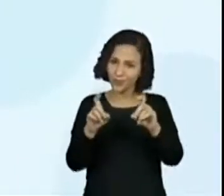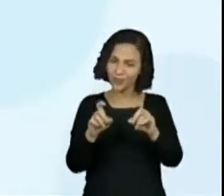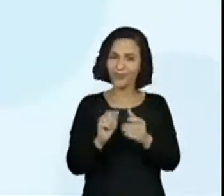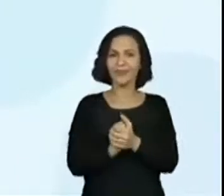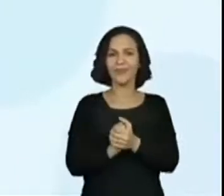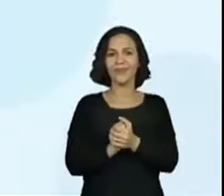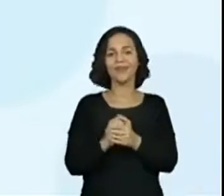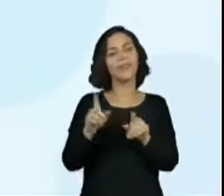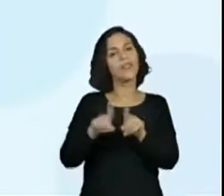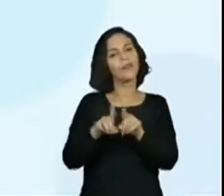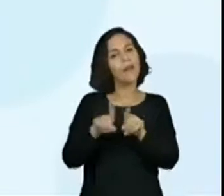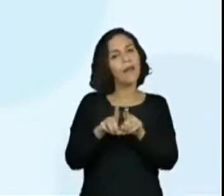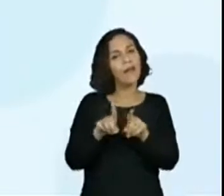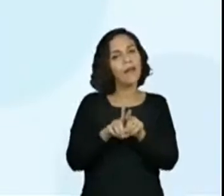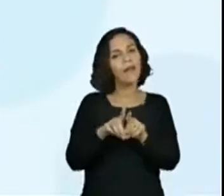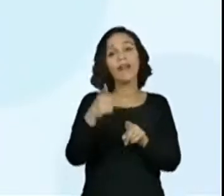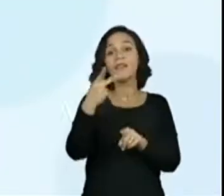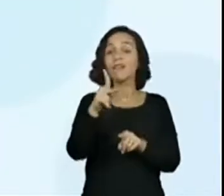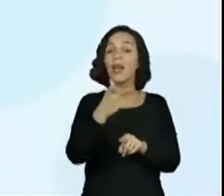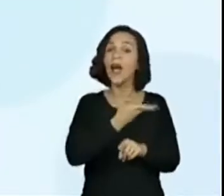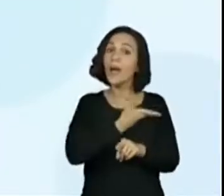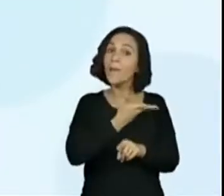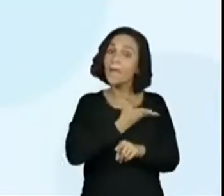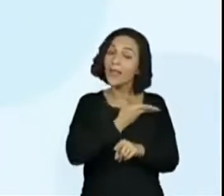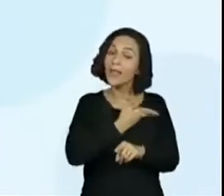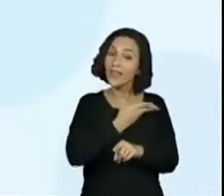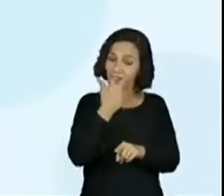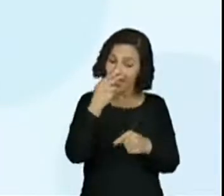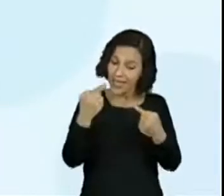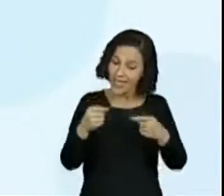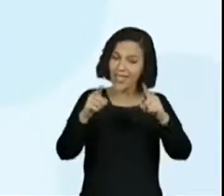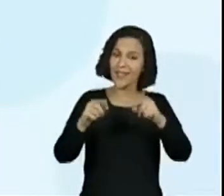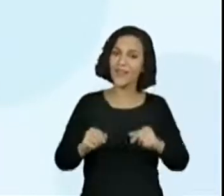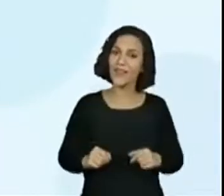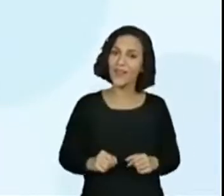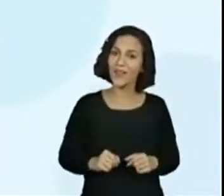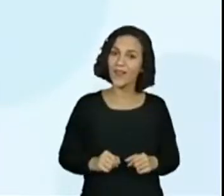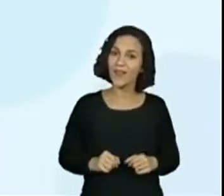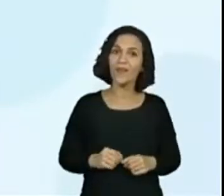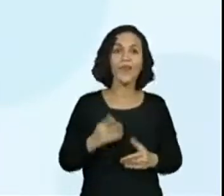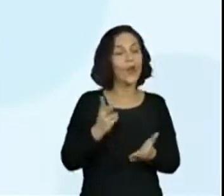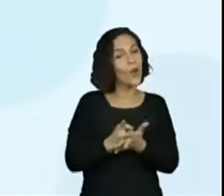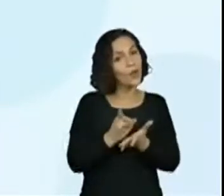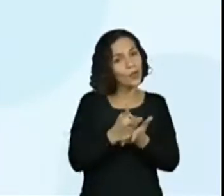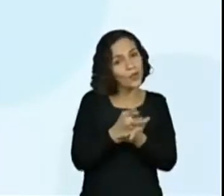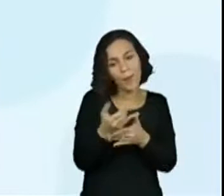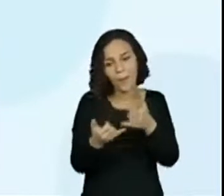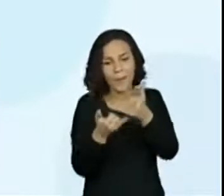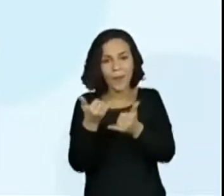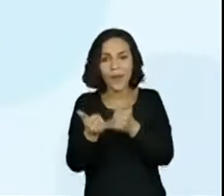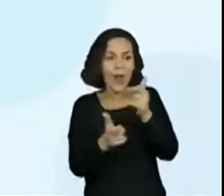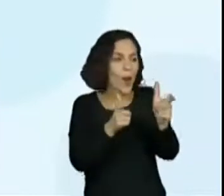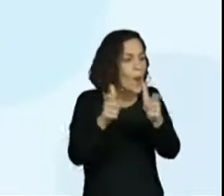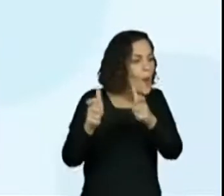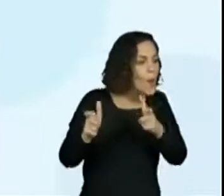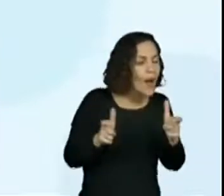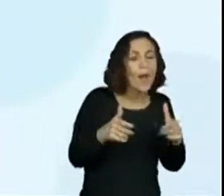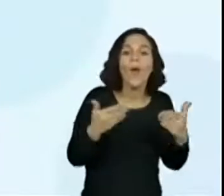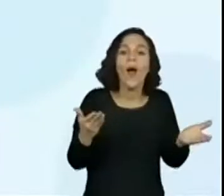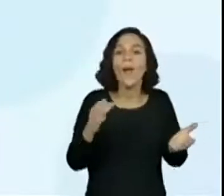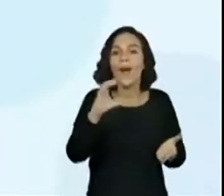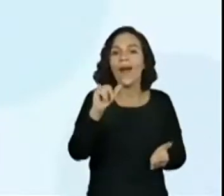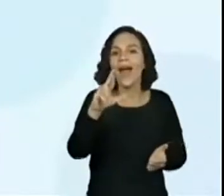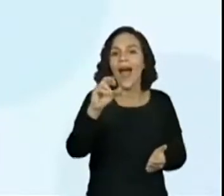e desafiem os seus amigos a continuarem achando lugares para a Carol